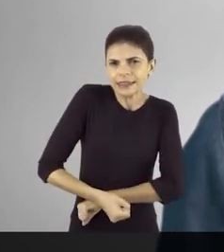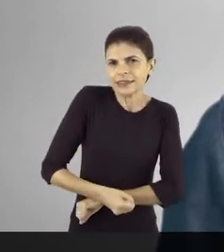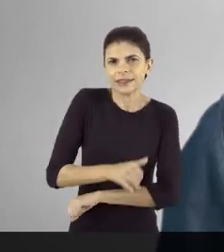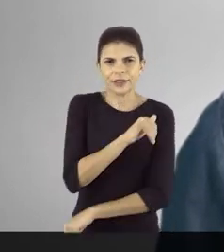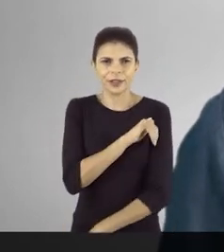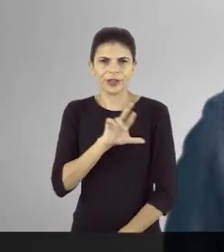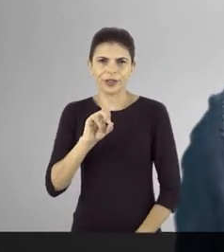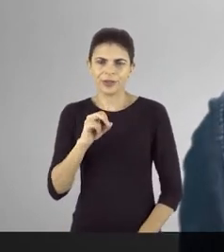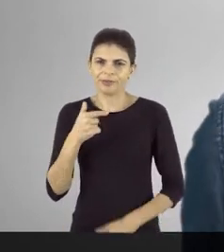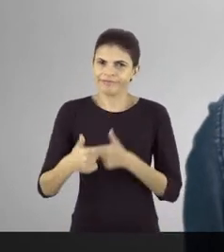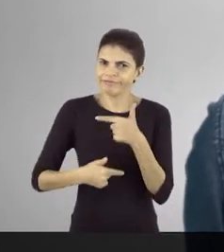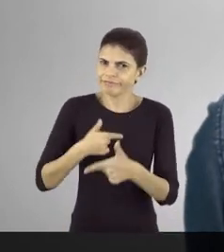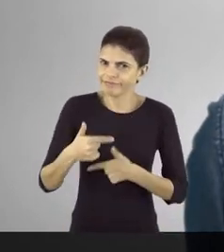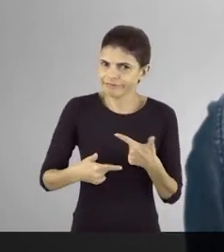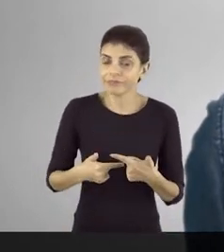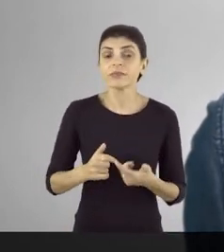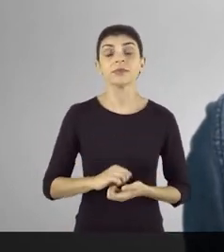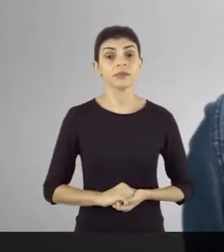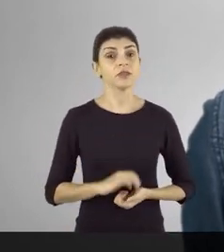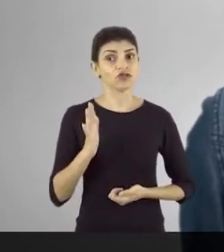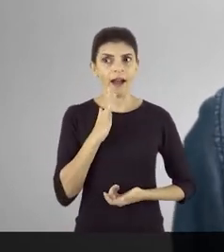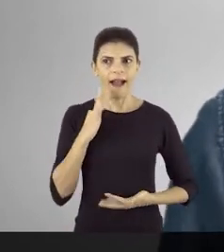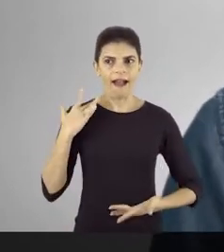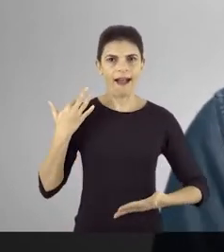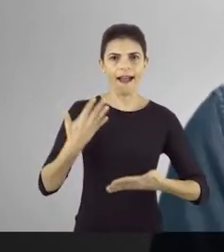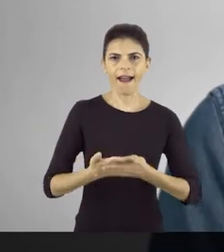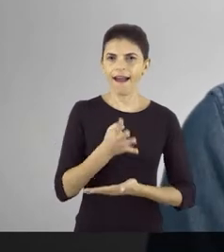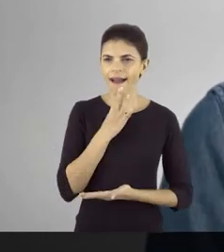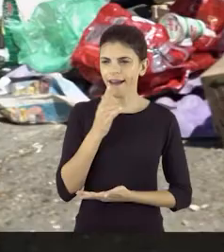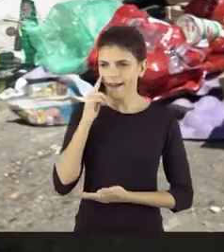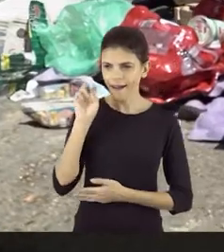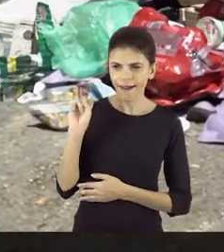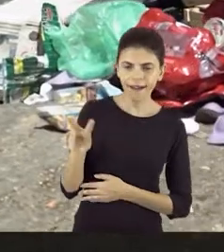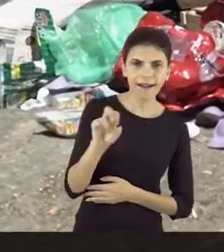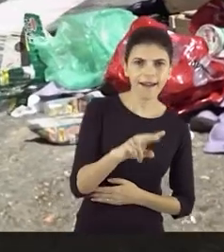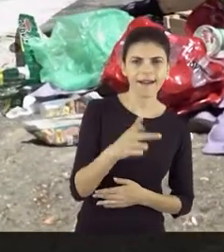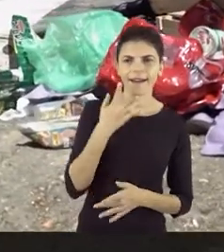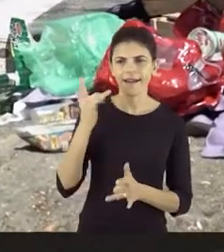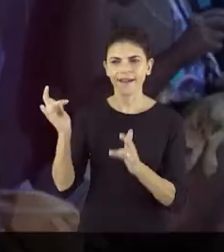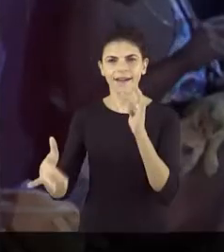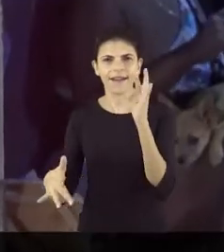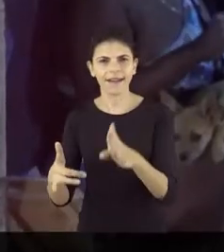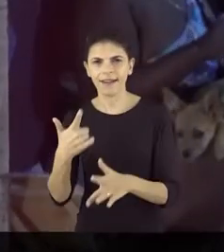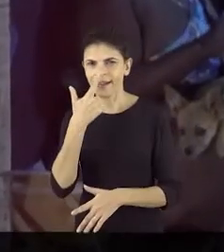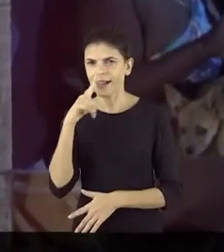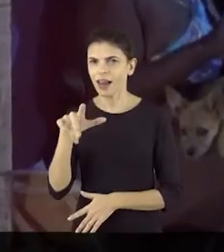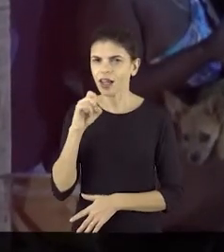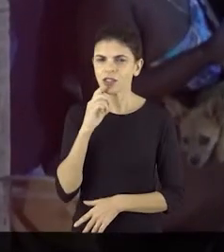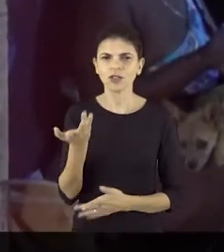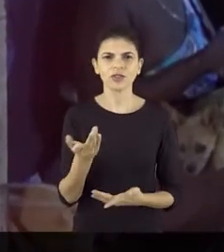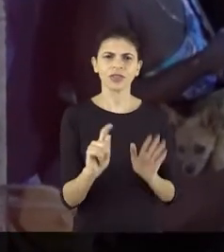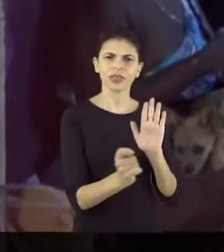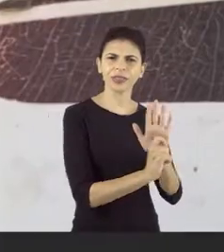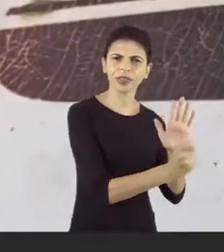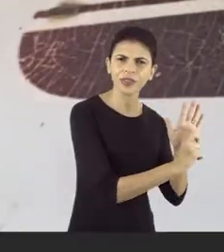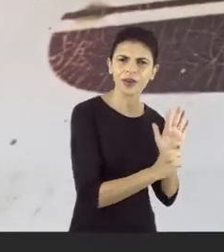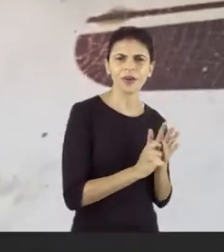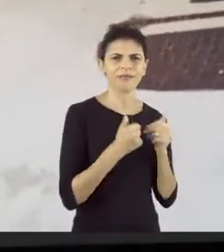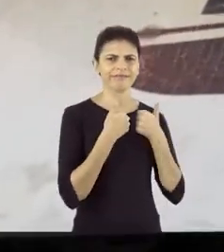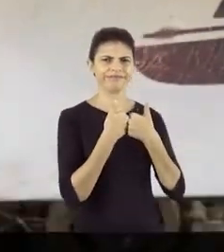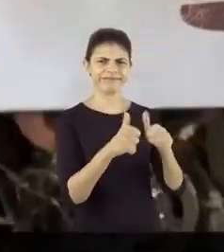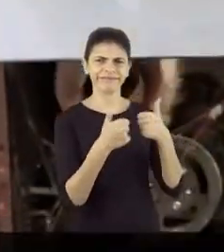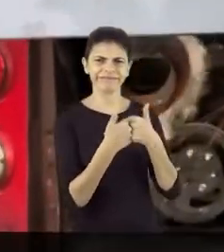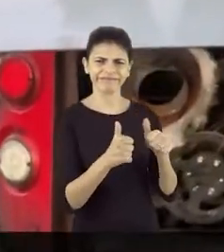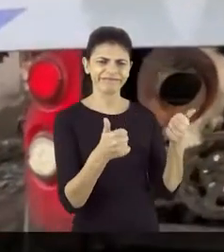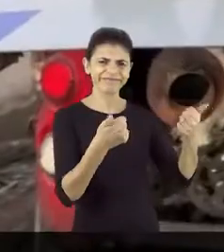honestos. O resultado dos últimos anos conhecemos bem. Lixo, drogas, abandono e